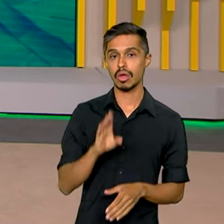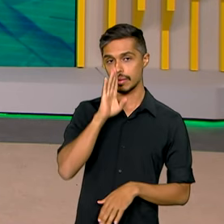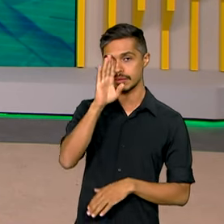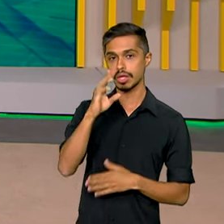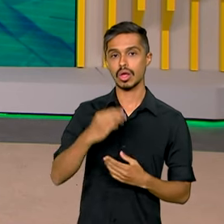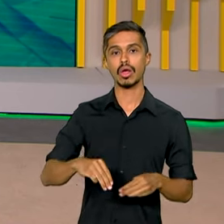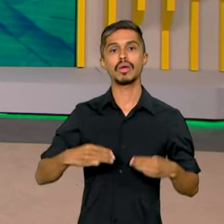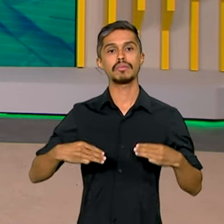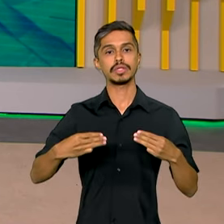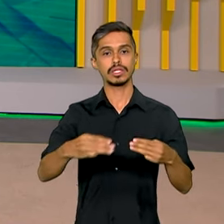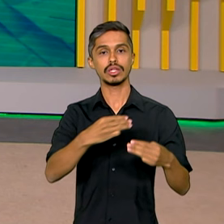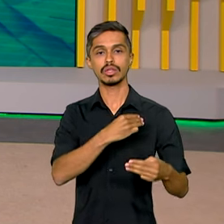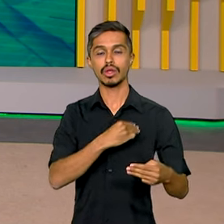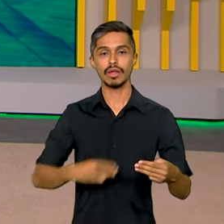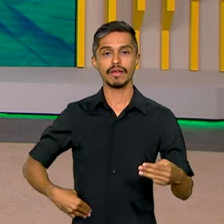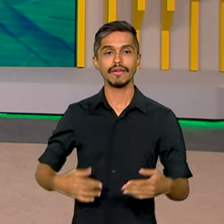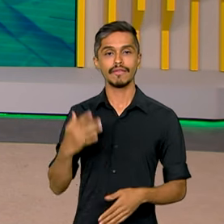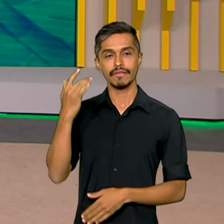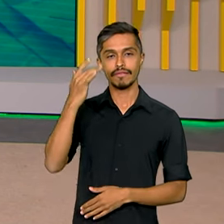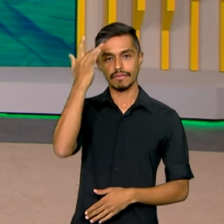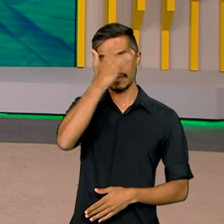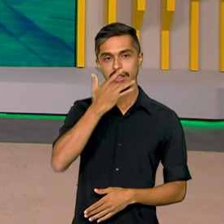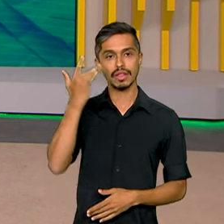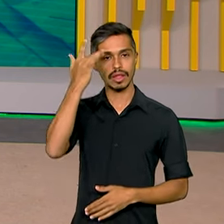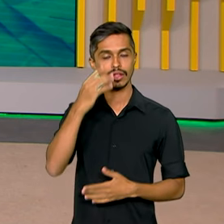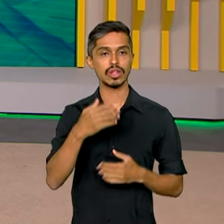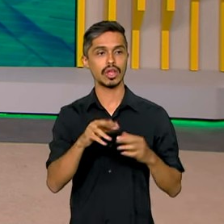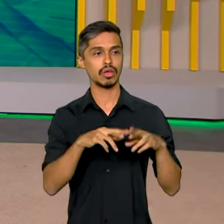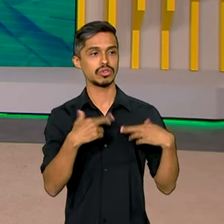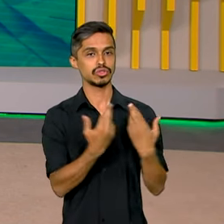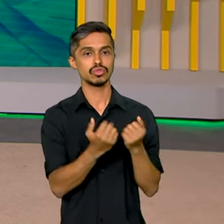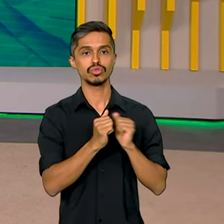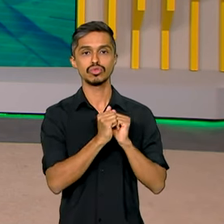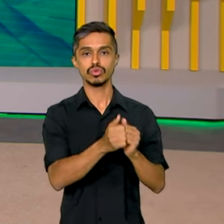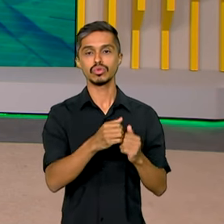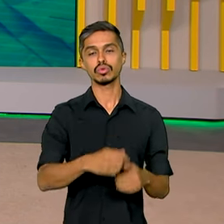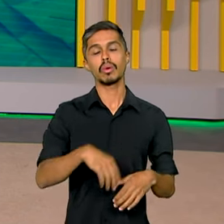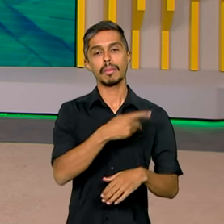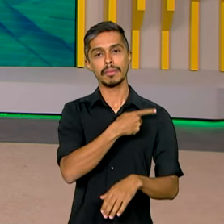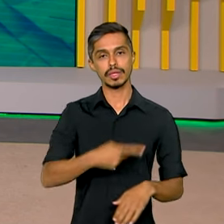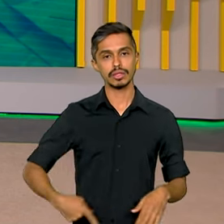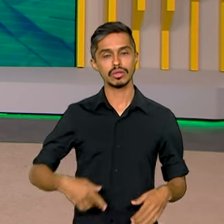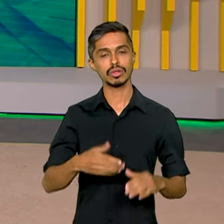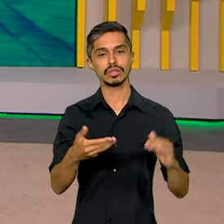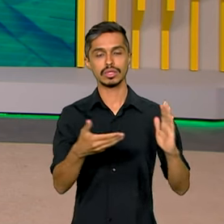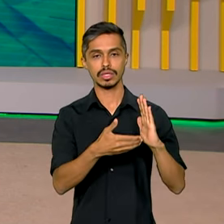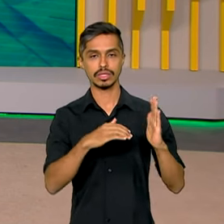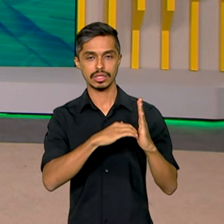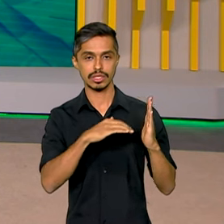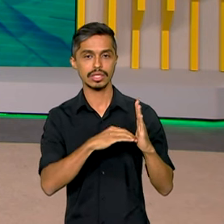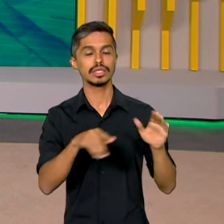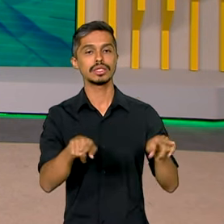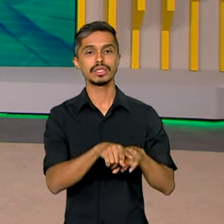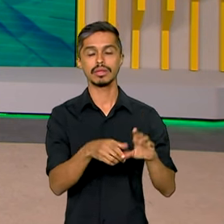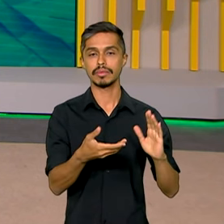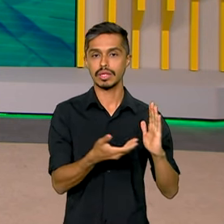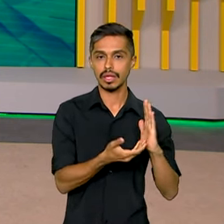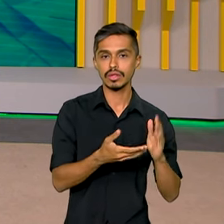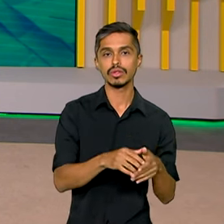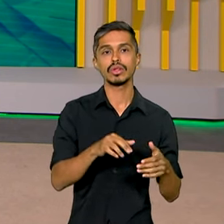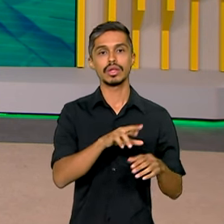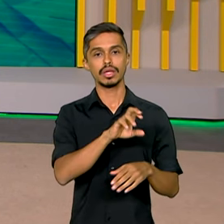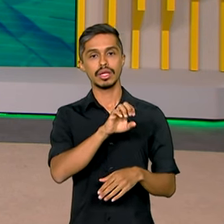Fazenda, ministro Fernando Haddad, que se reuniu hoje com o presidente do Senado e do Congresso Nacional, senador Rodrigo